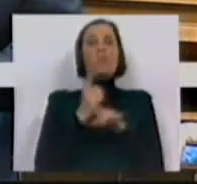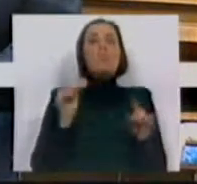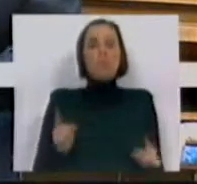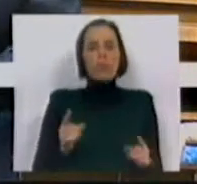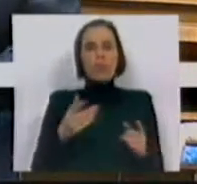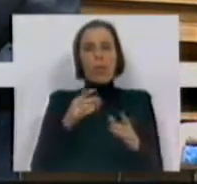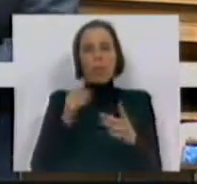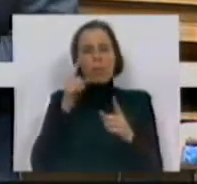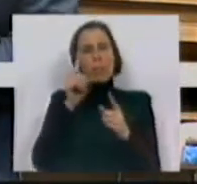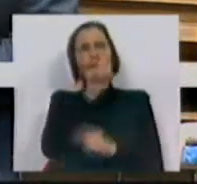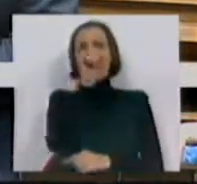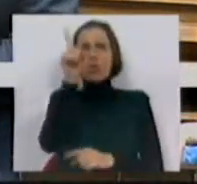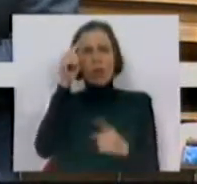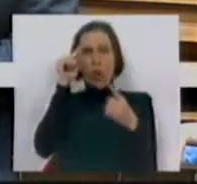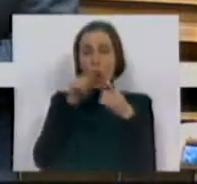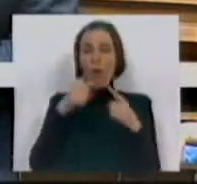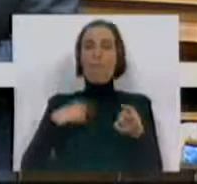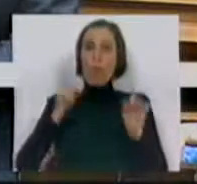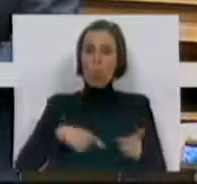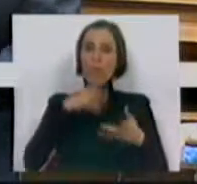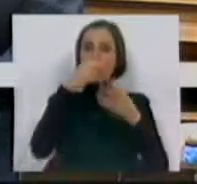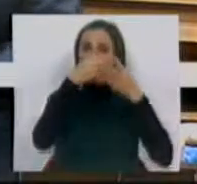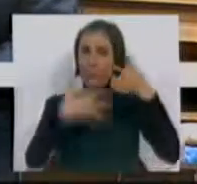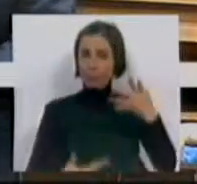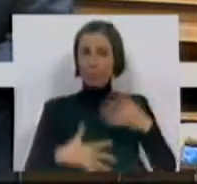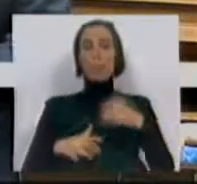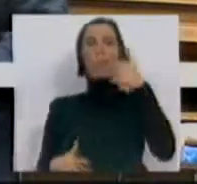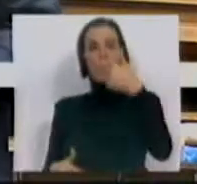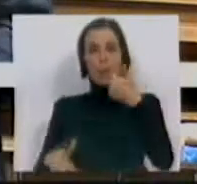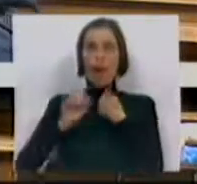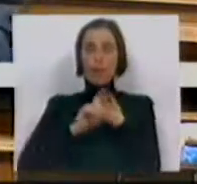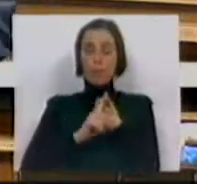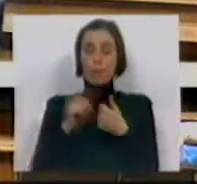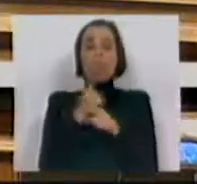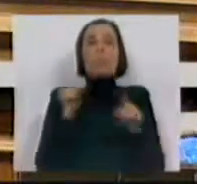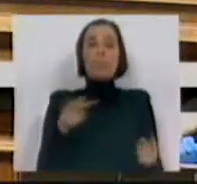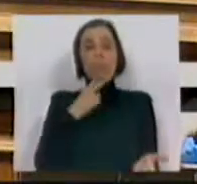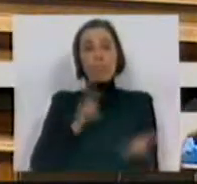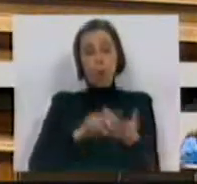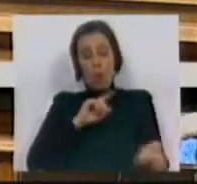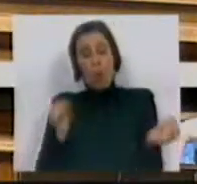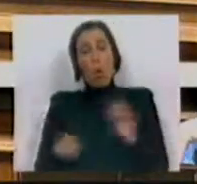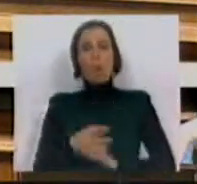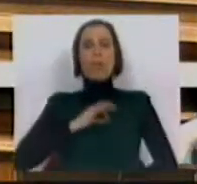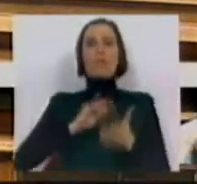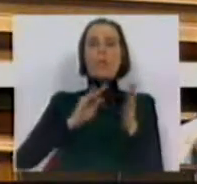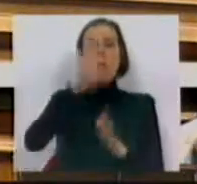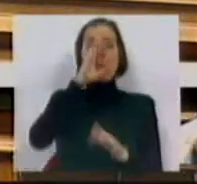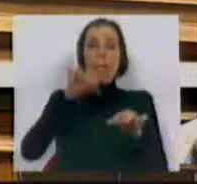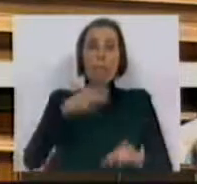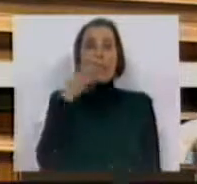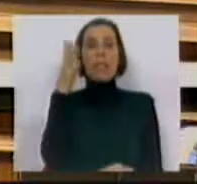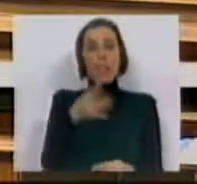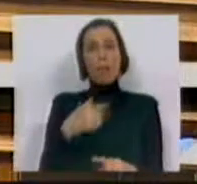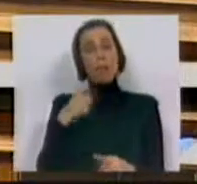razões muito concretas que gostaria de passar a enunciar. Primeiro, porque, de facto, ao contrário do que o Sra. Sra. Cidade de Estado aqui disse,